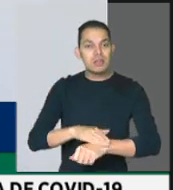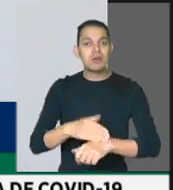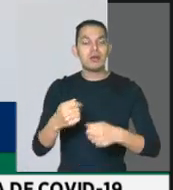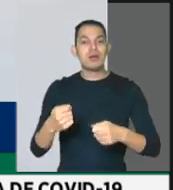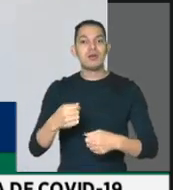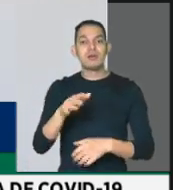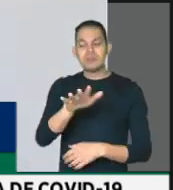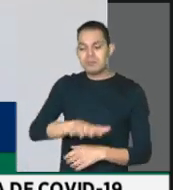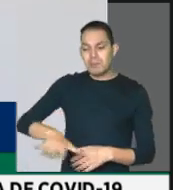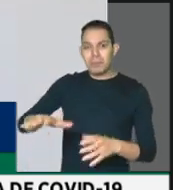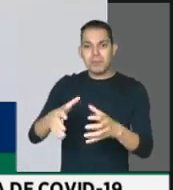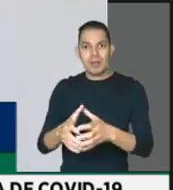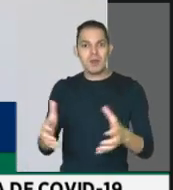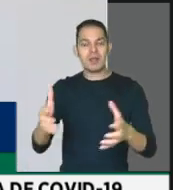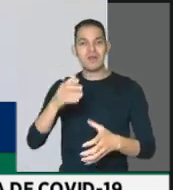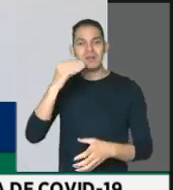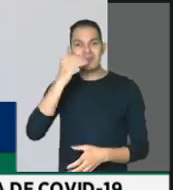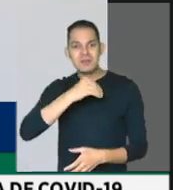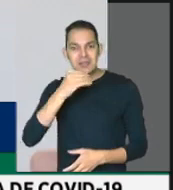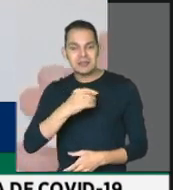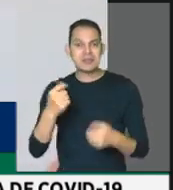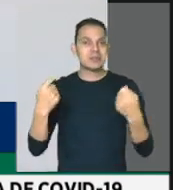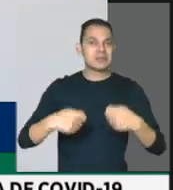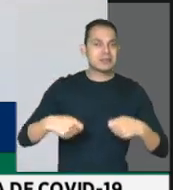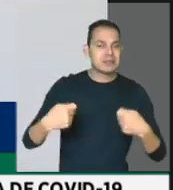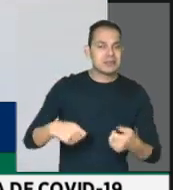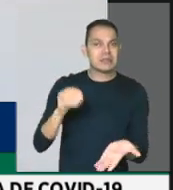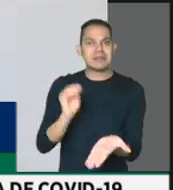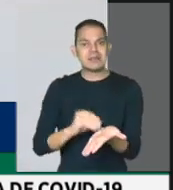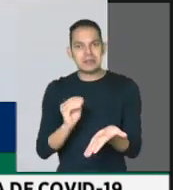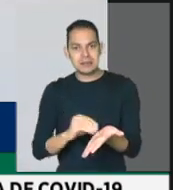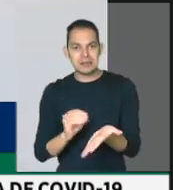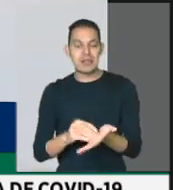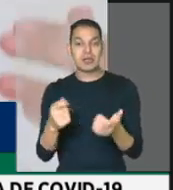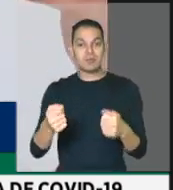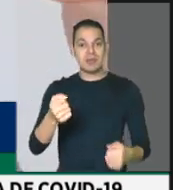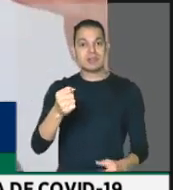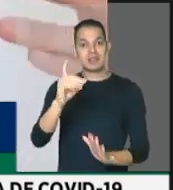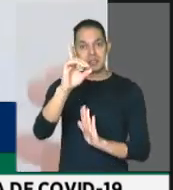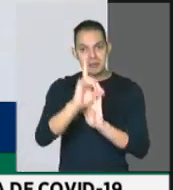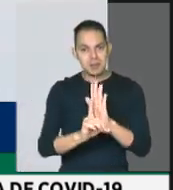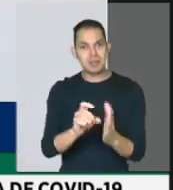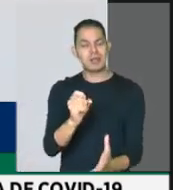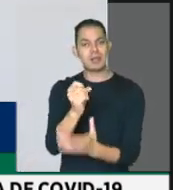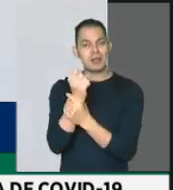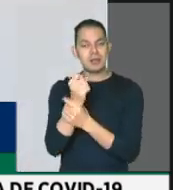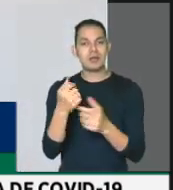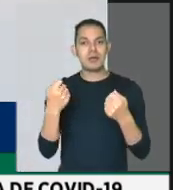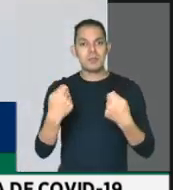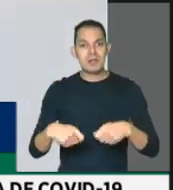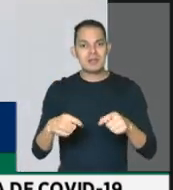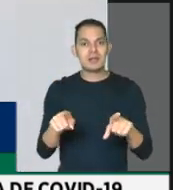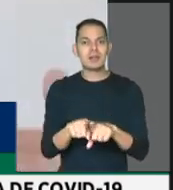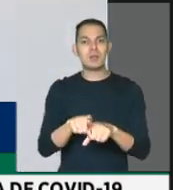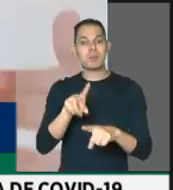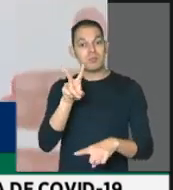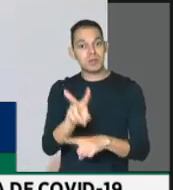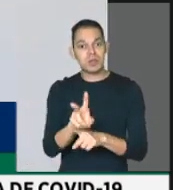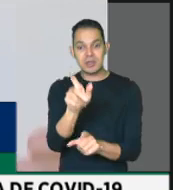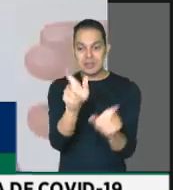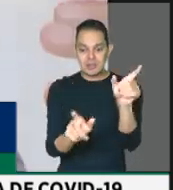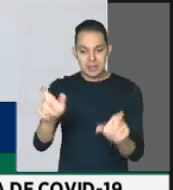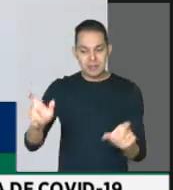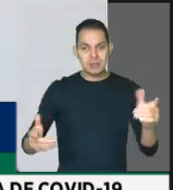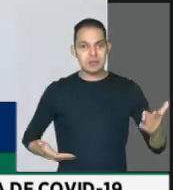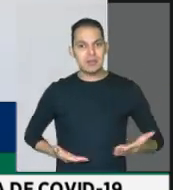vulnerabilidade. É preciso que a gente garanta e assegure direitos, que a gente proteja o trabalhador. Esses